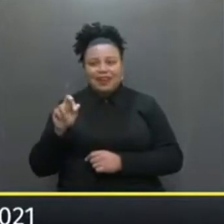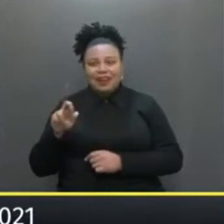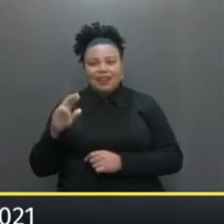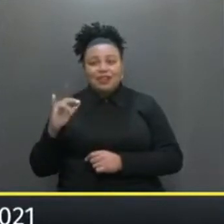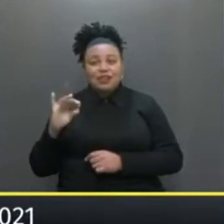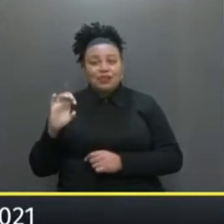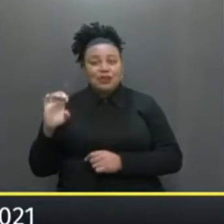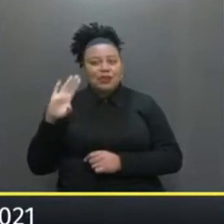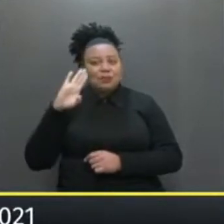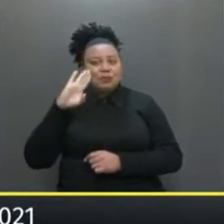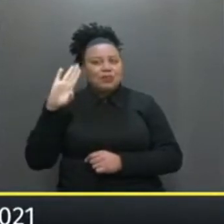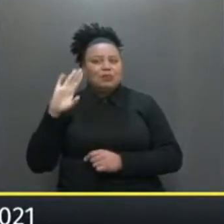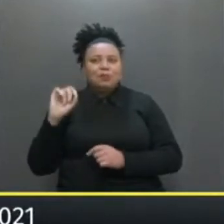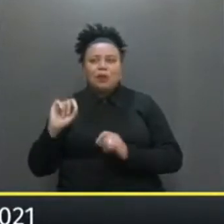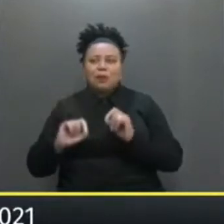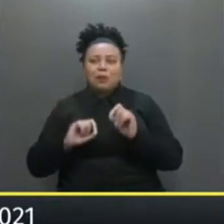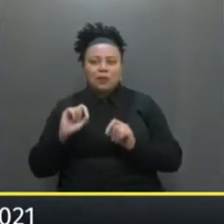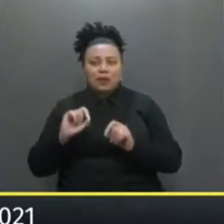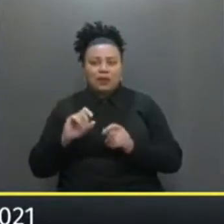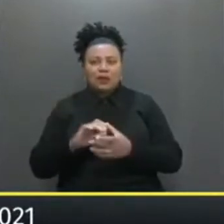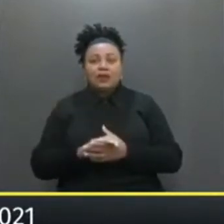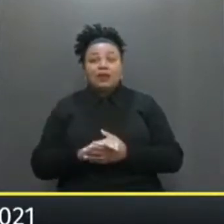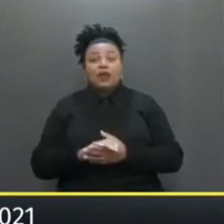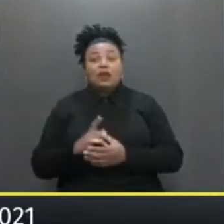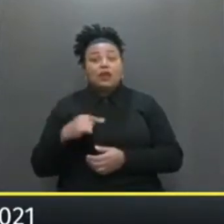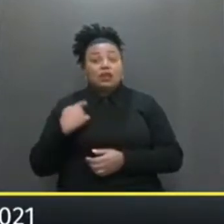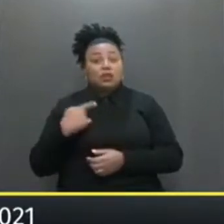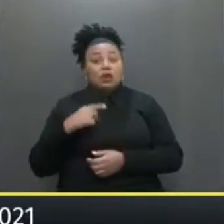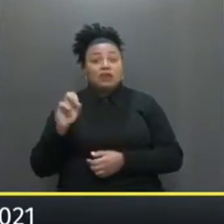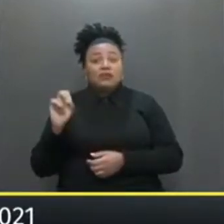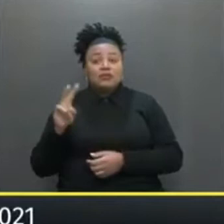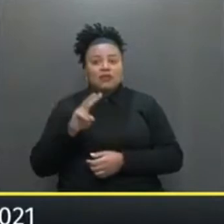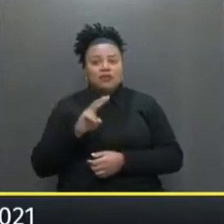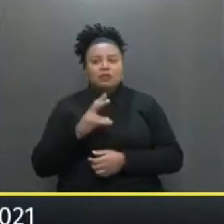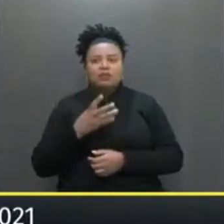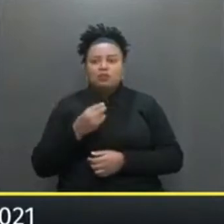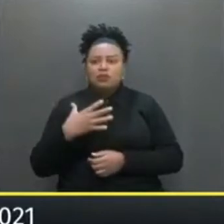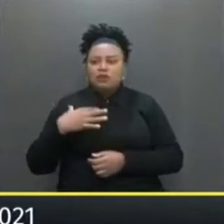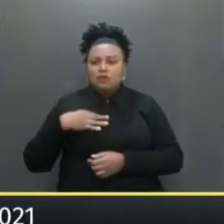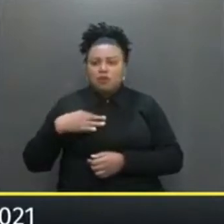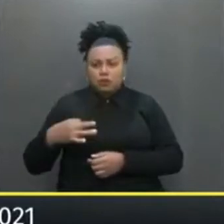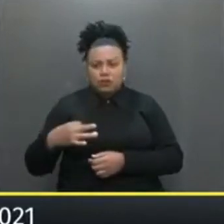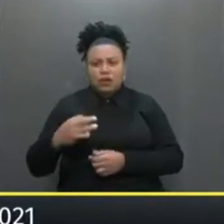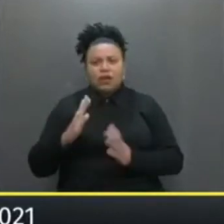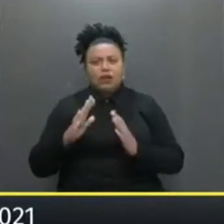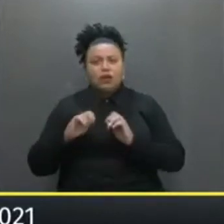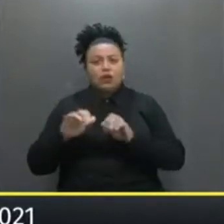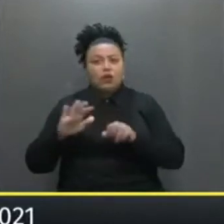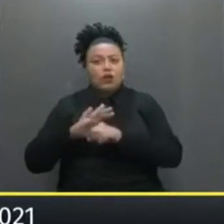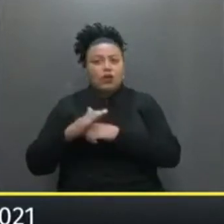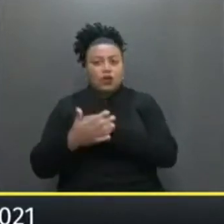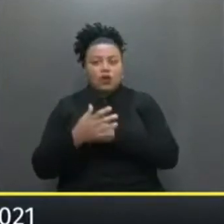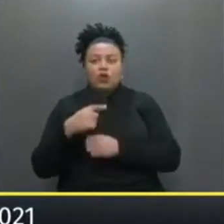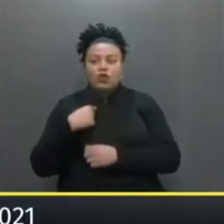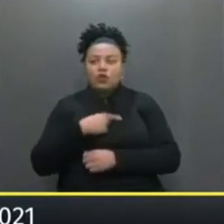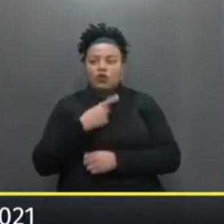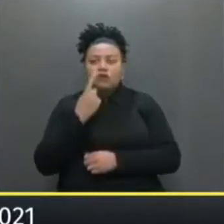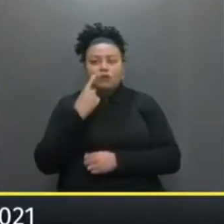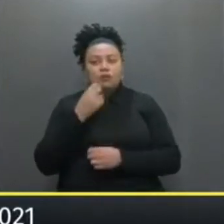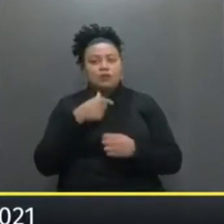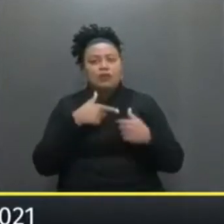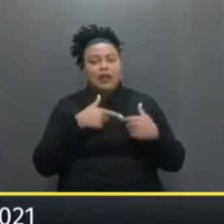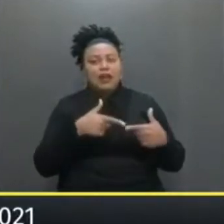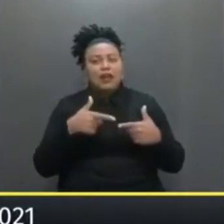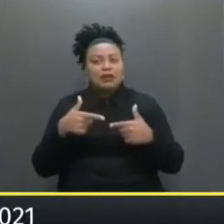Principalmente Porque Nós vimos Muitas ações Voluntariosas Durante a pandemia E nós vimos Muitas